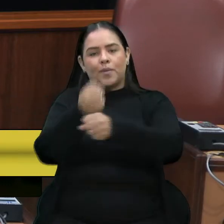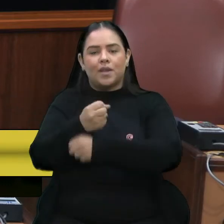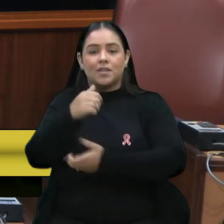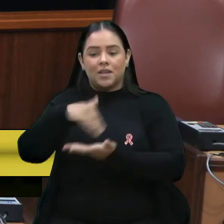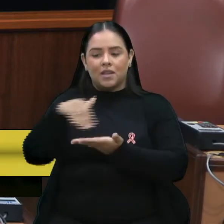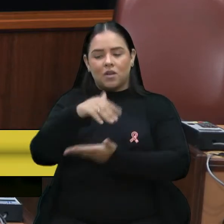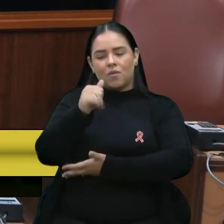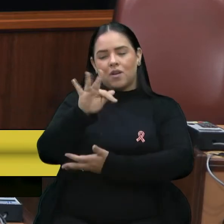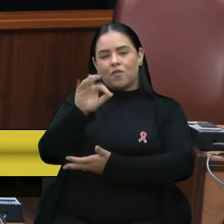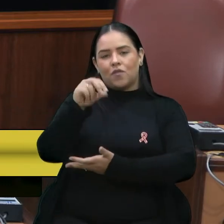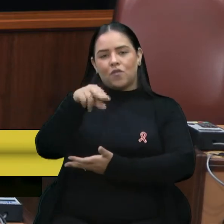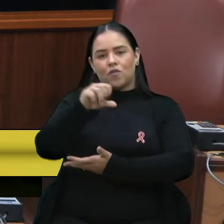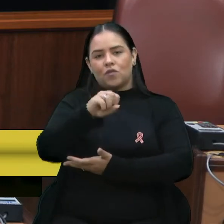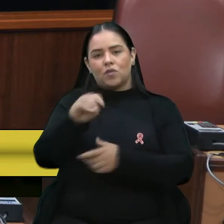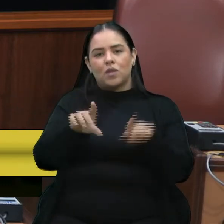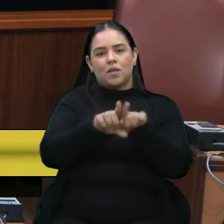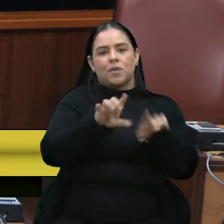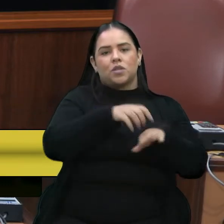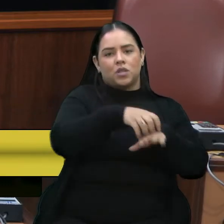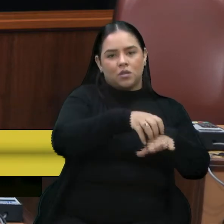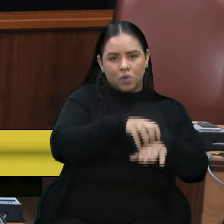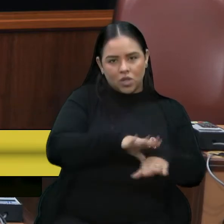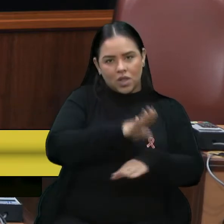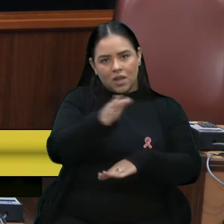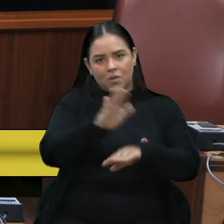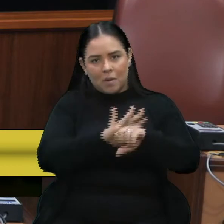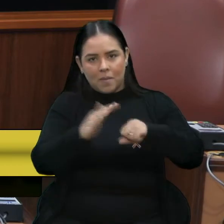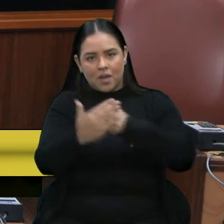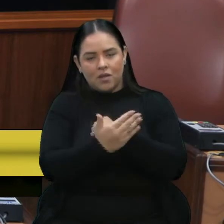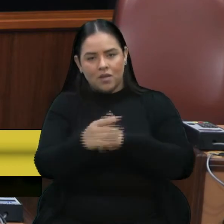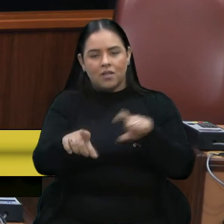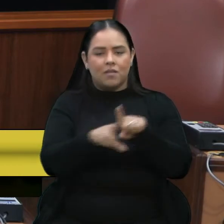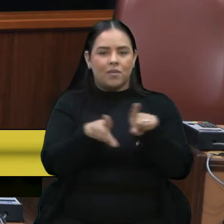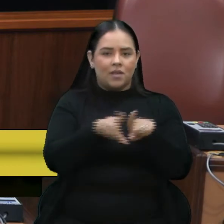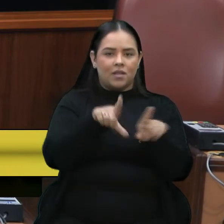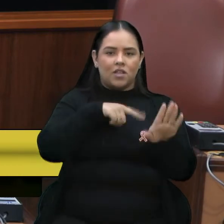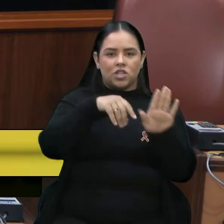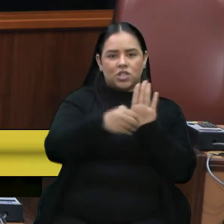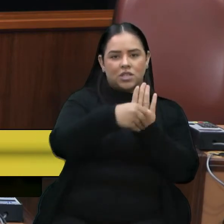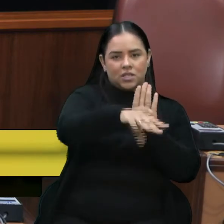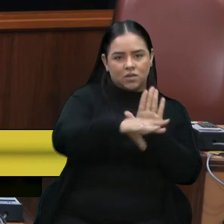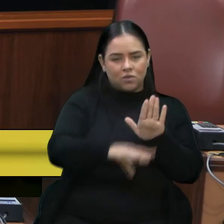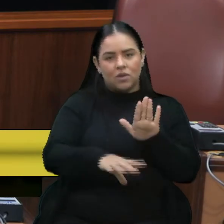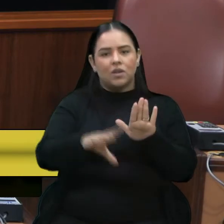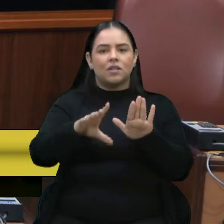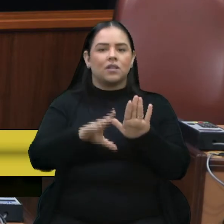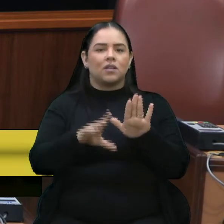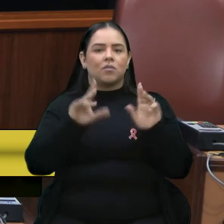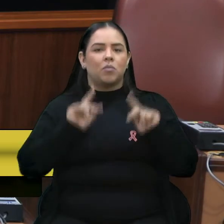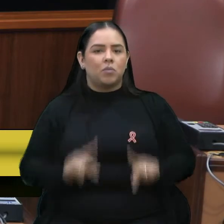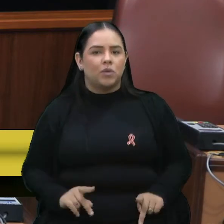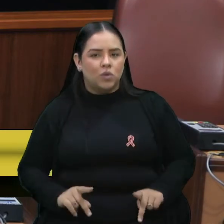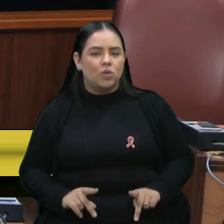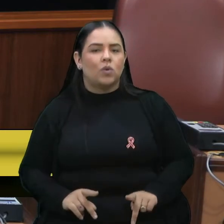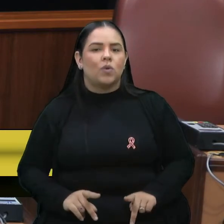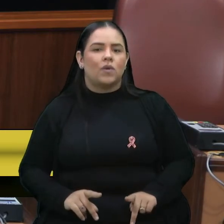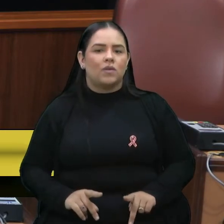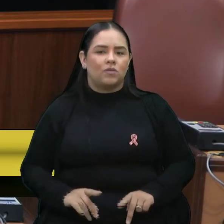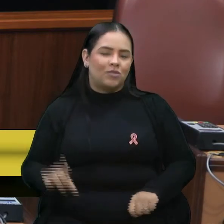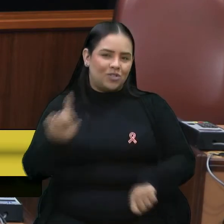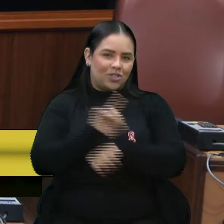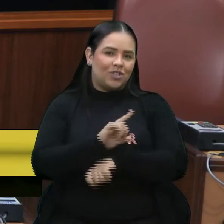Transportes, que estão lá no bairro, fizeram já algumas das indicações dos moradores, vereador Bressan, vereador Bressan que esteve lá no dia